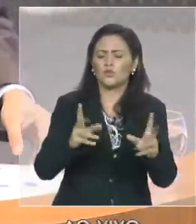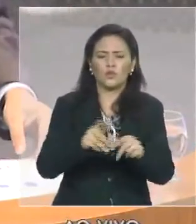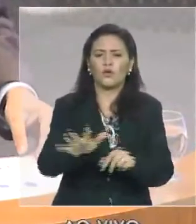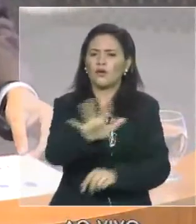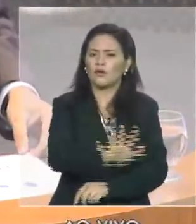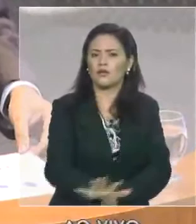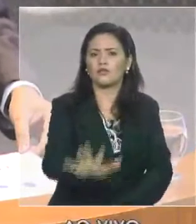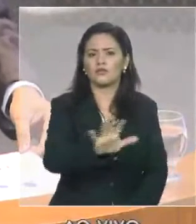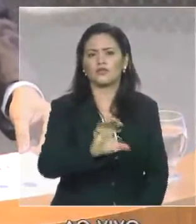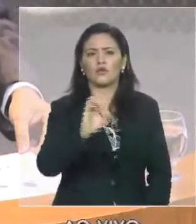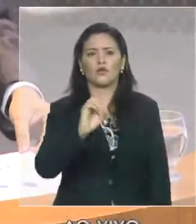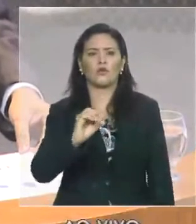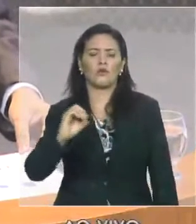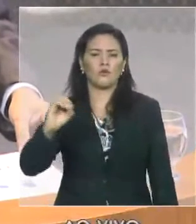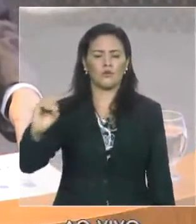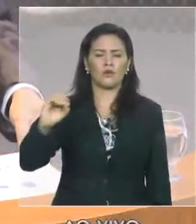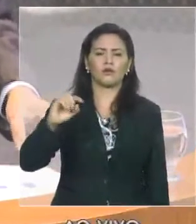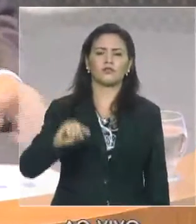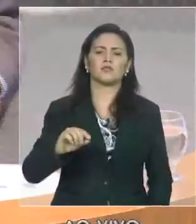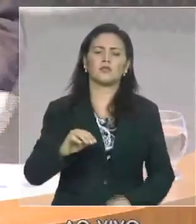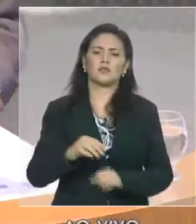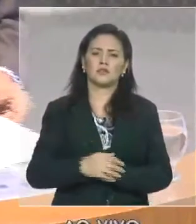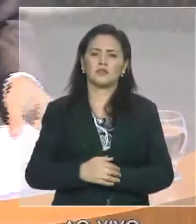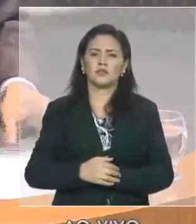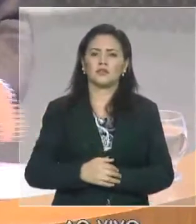da nossa ilha, da nossa capital.